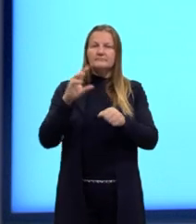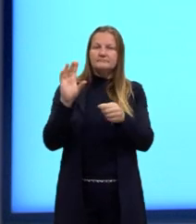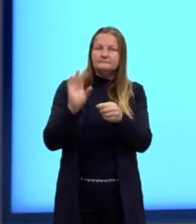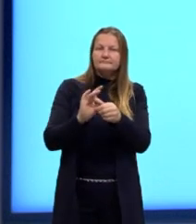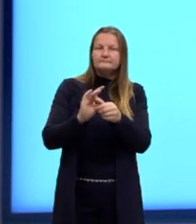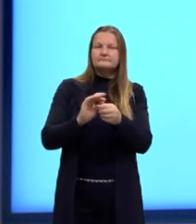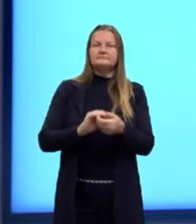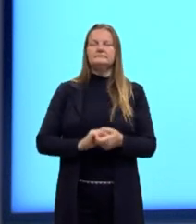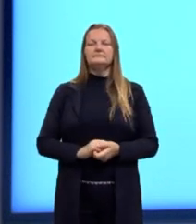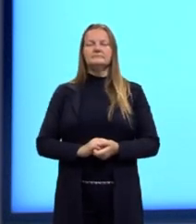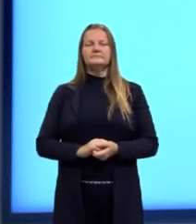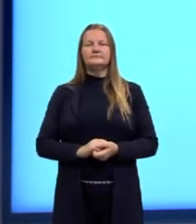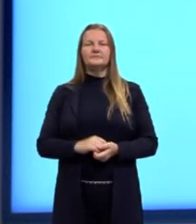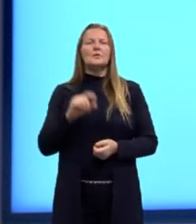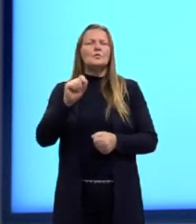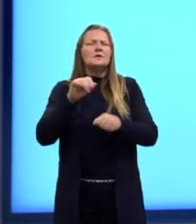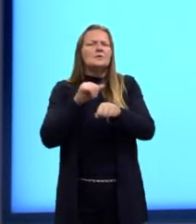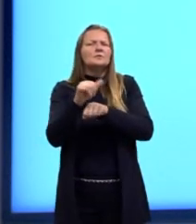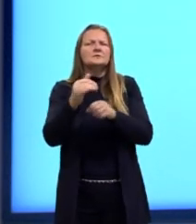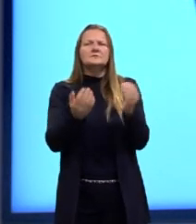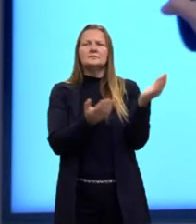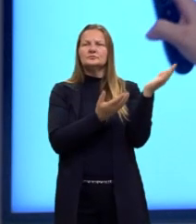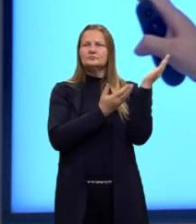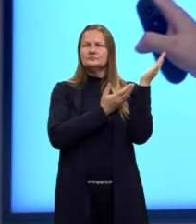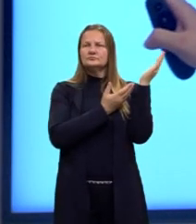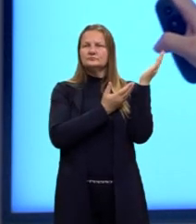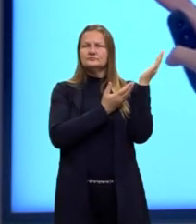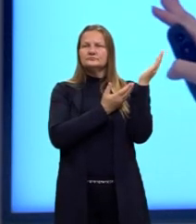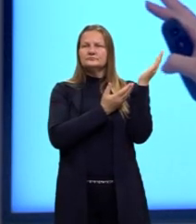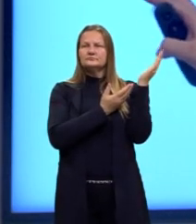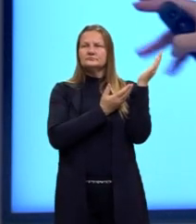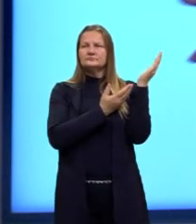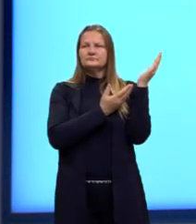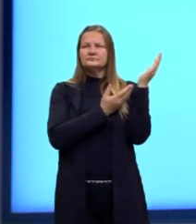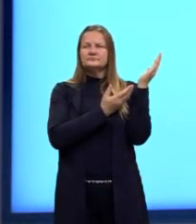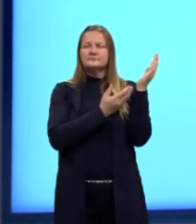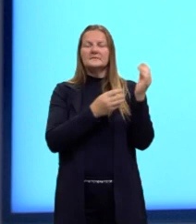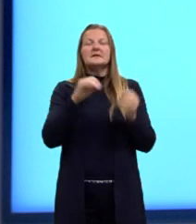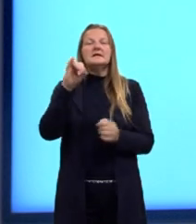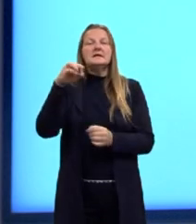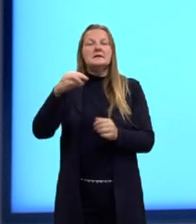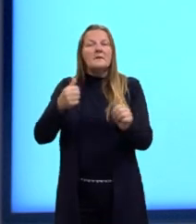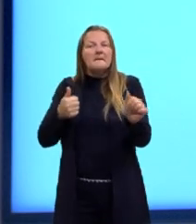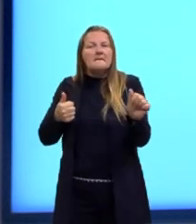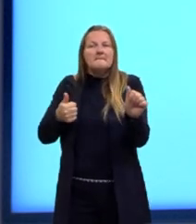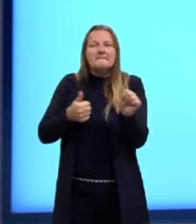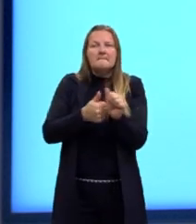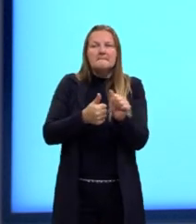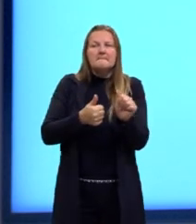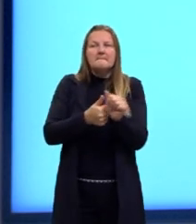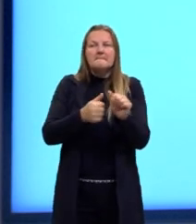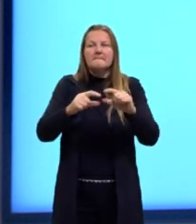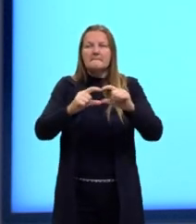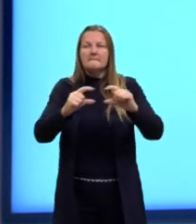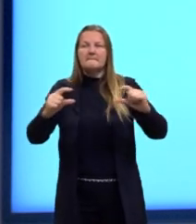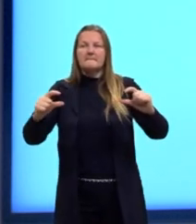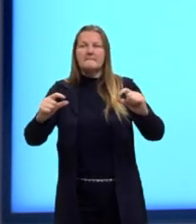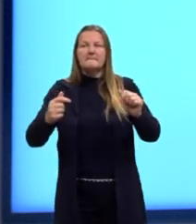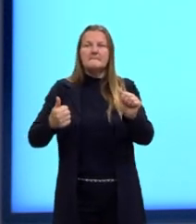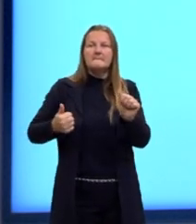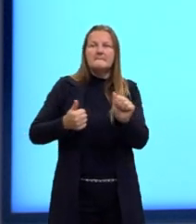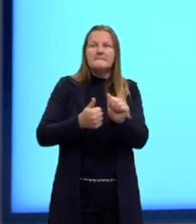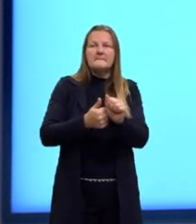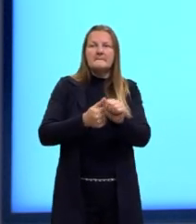Bom, o que aconteceu aqui? Digamos que eu cheguei, né? Com um imã próximo desse ferro. O aconteceu? Vejam que